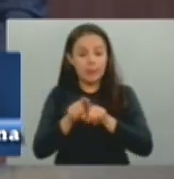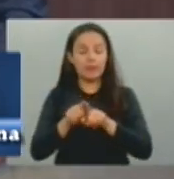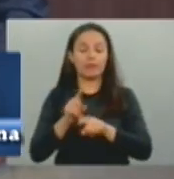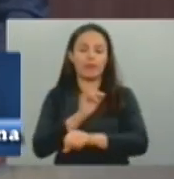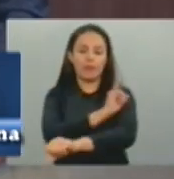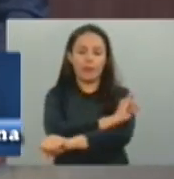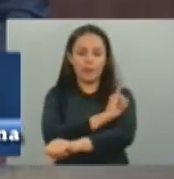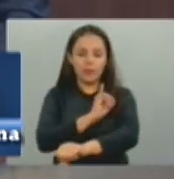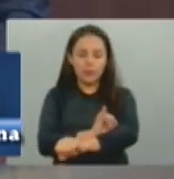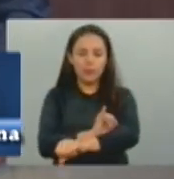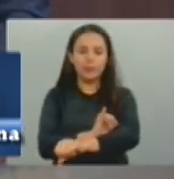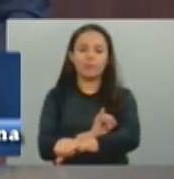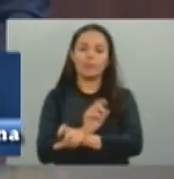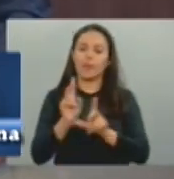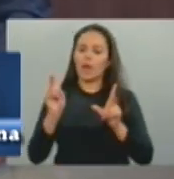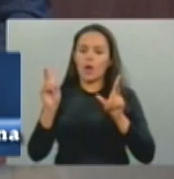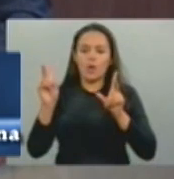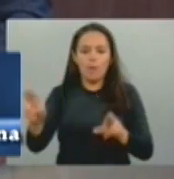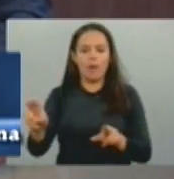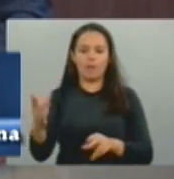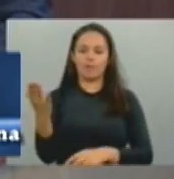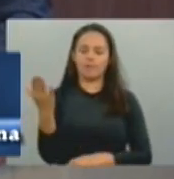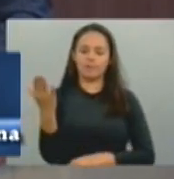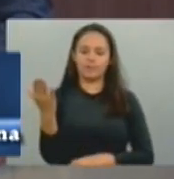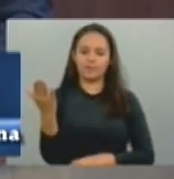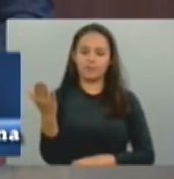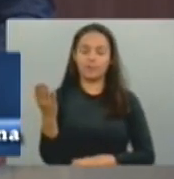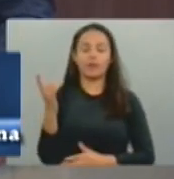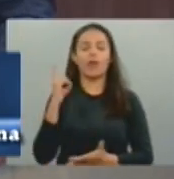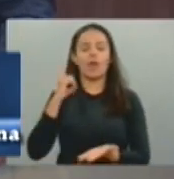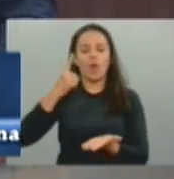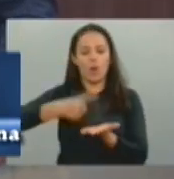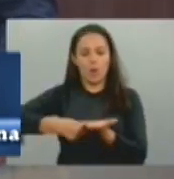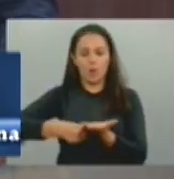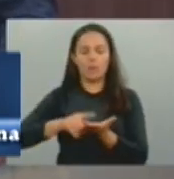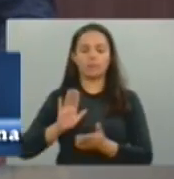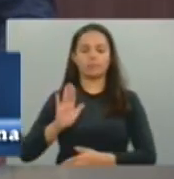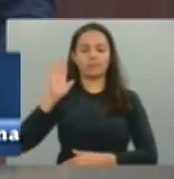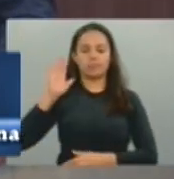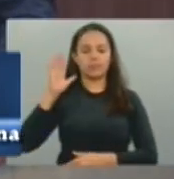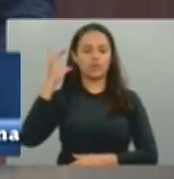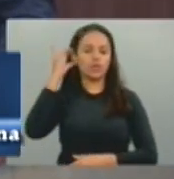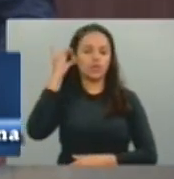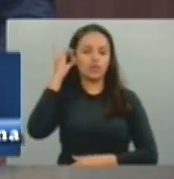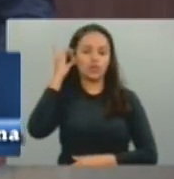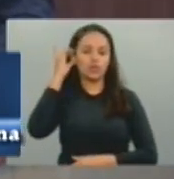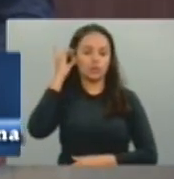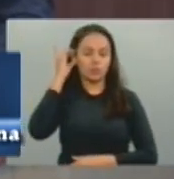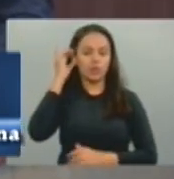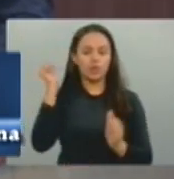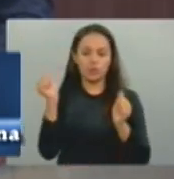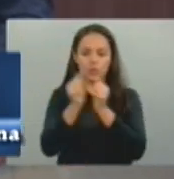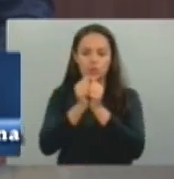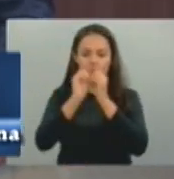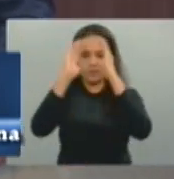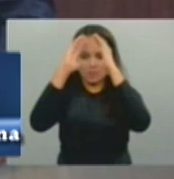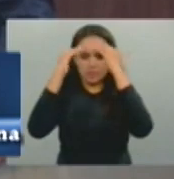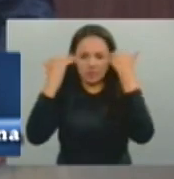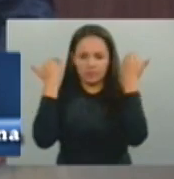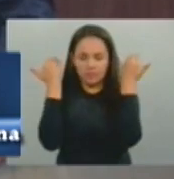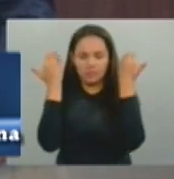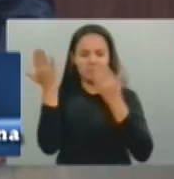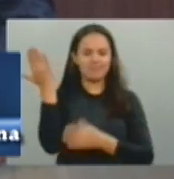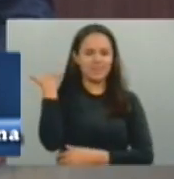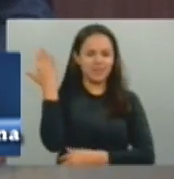intensidade que foram feitos para esses outros municípios, que foi um compromisso que a presidenta Dilma assumiu com o senador Eunício Oliveira, lá